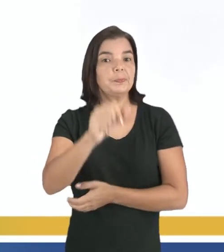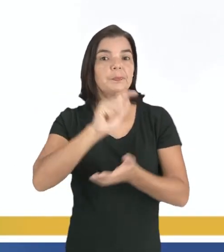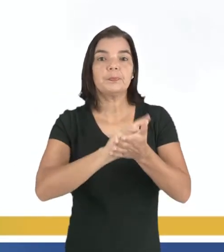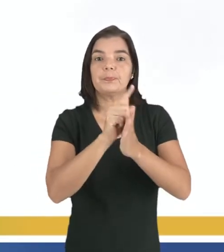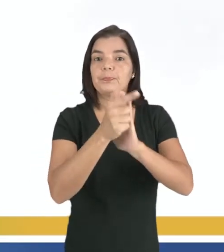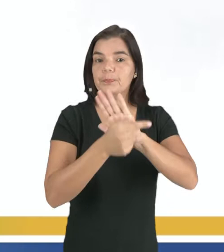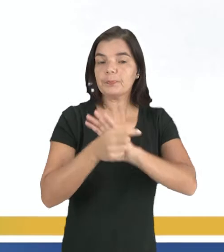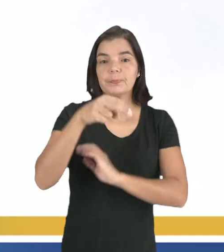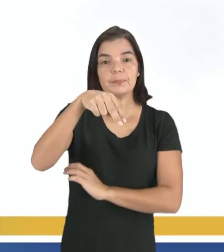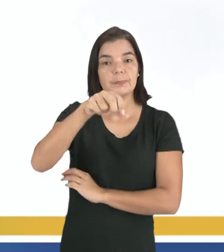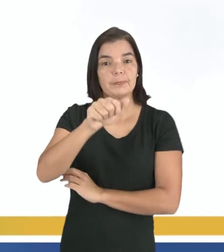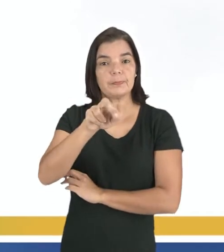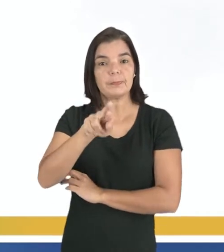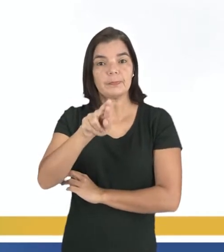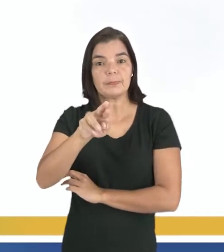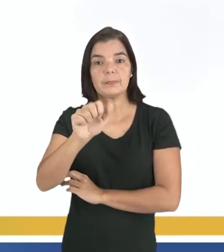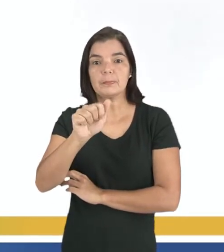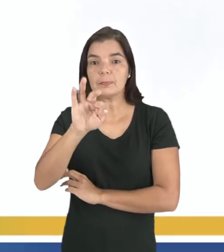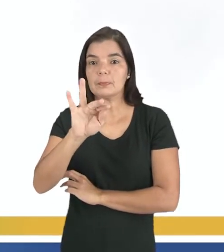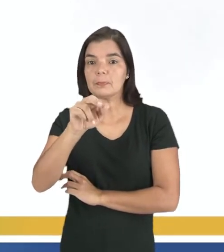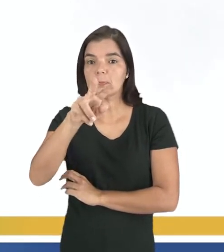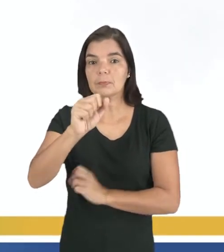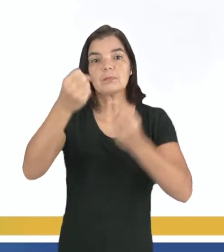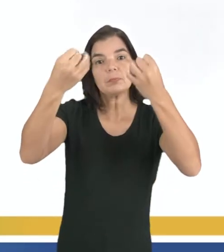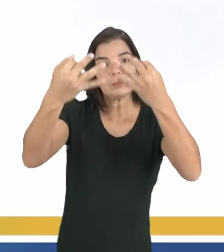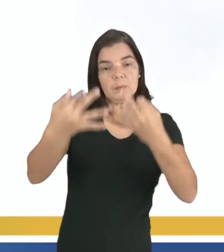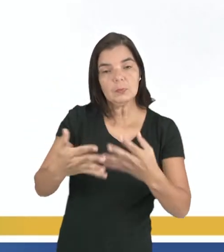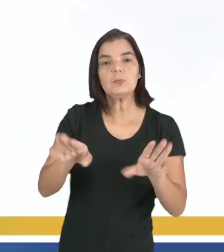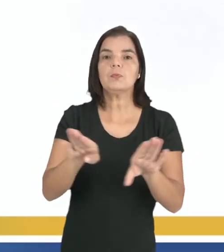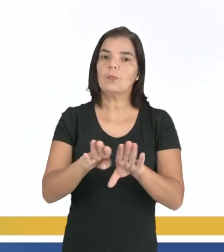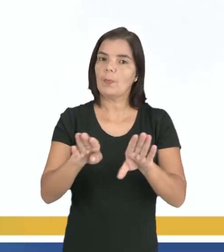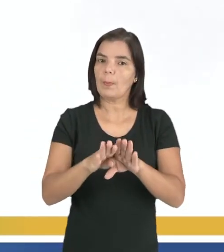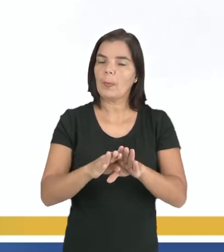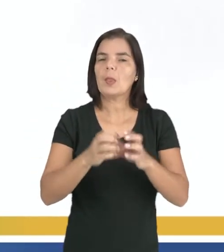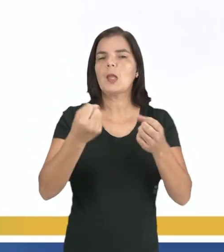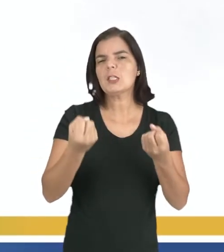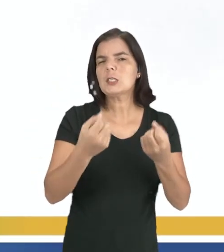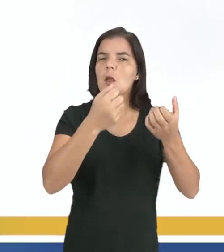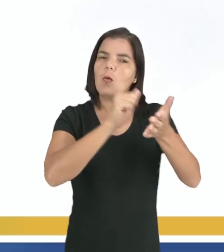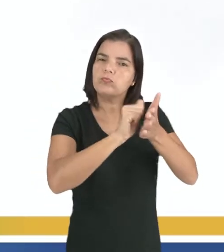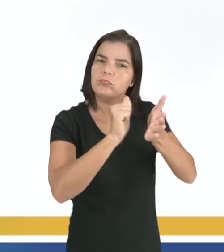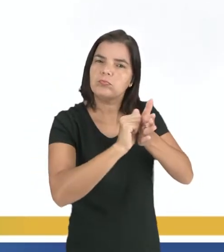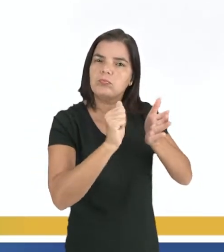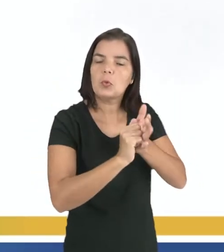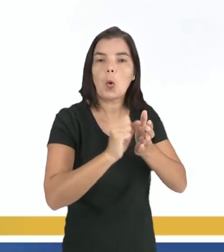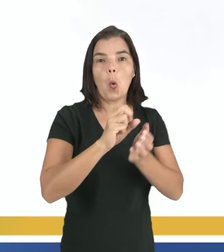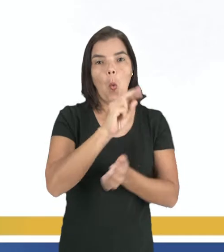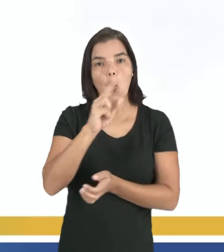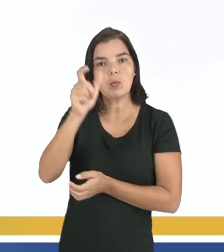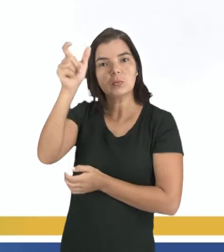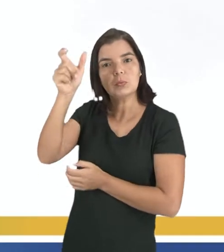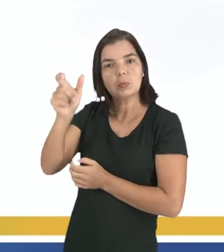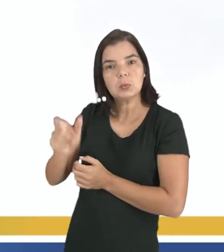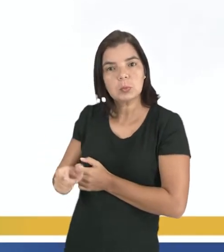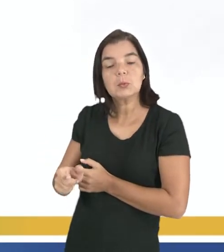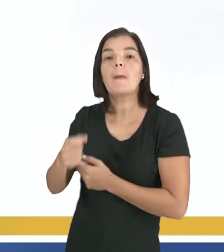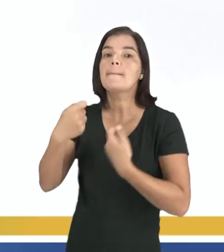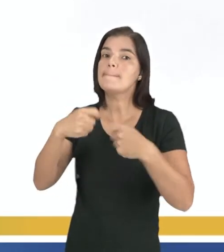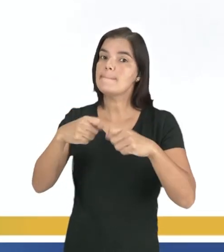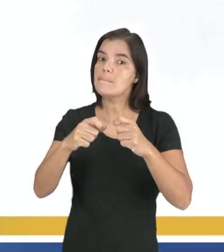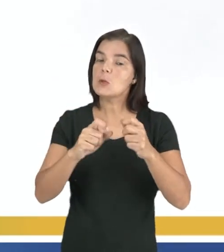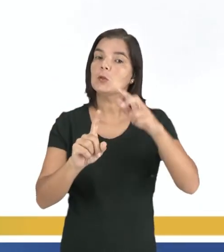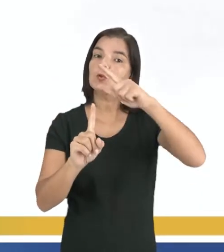tipologia narrativa. Se você pretende descrever um objeto, uma situação ou uma pessoa, então a